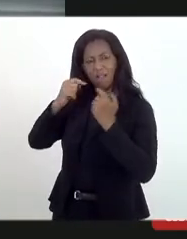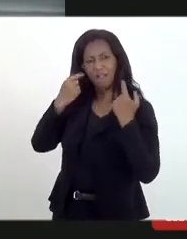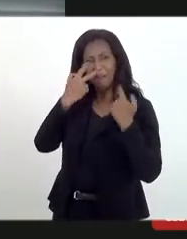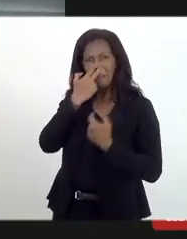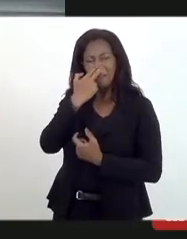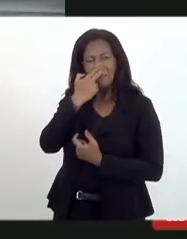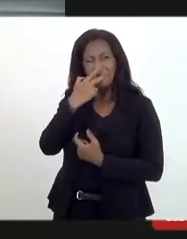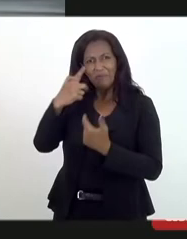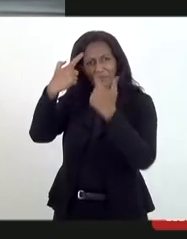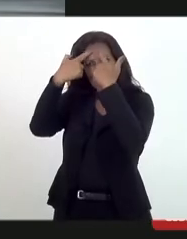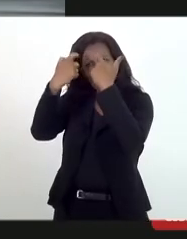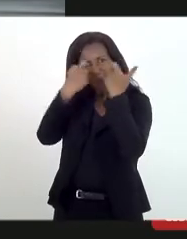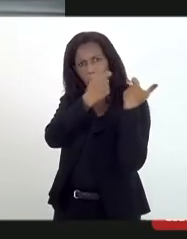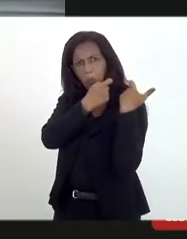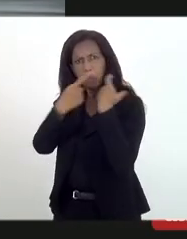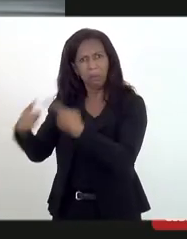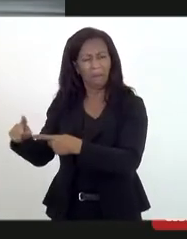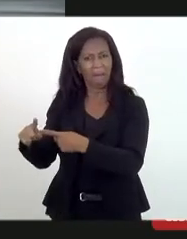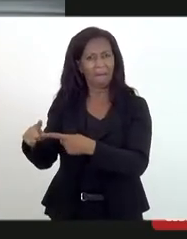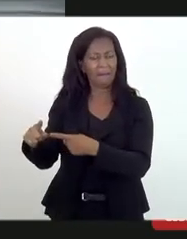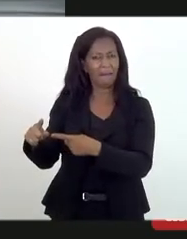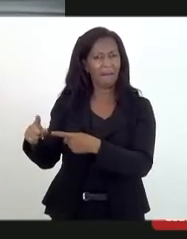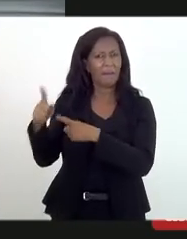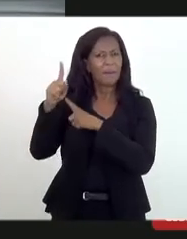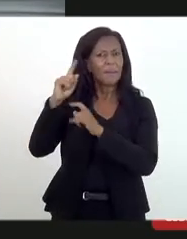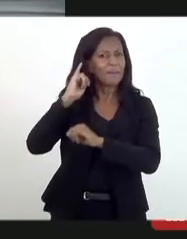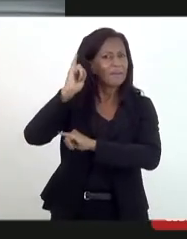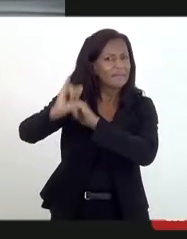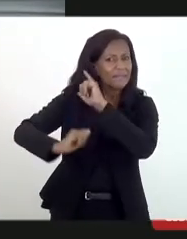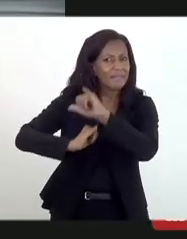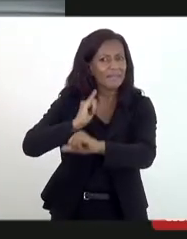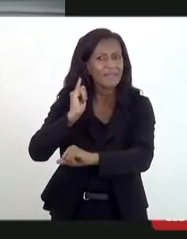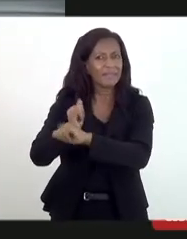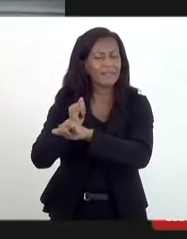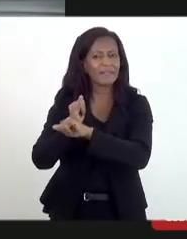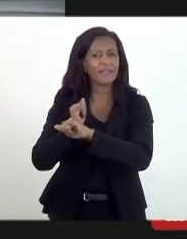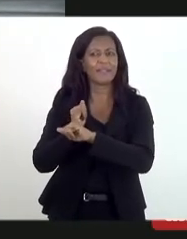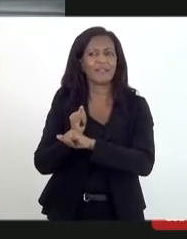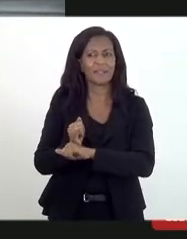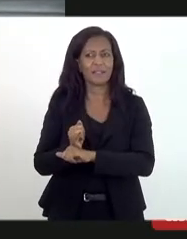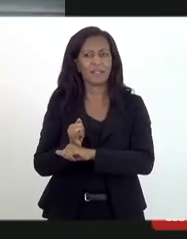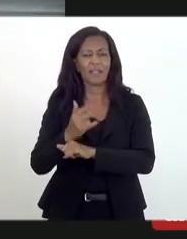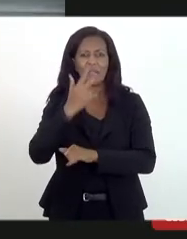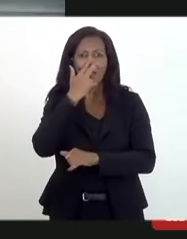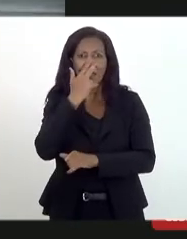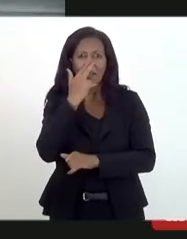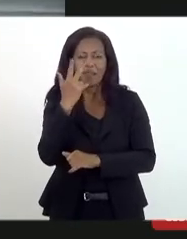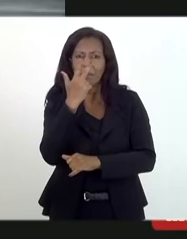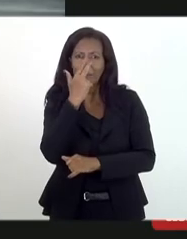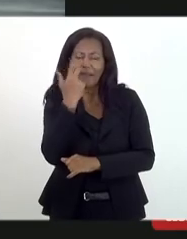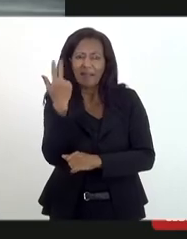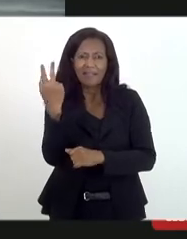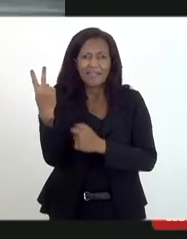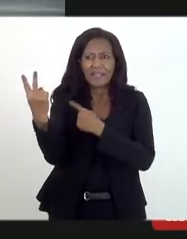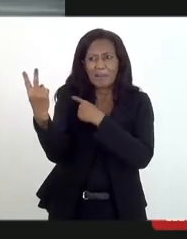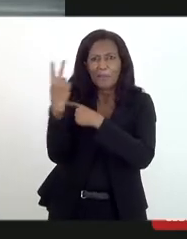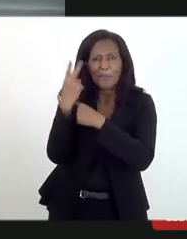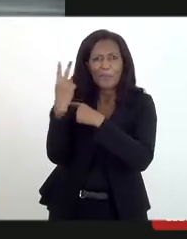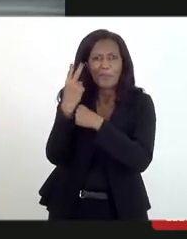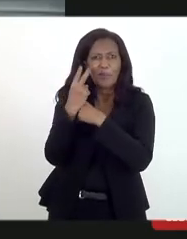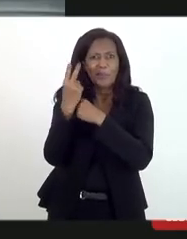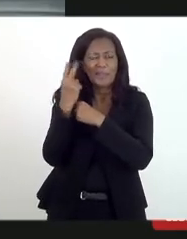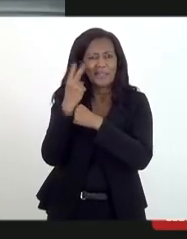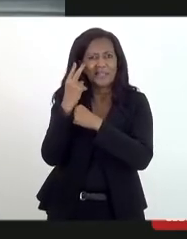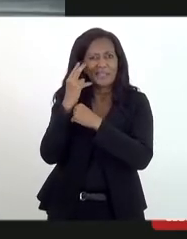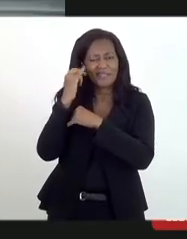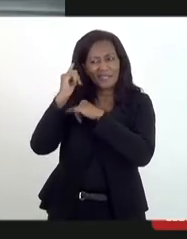e pelas redes sociais que se sentem, inclusive, até protegidos por essas telas, a